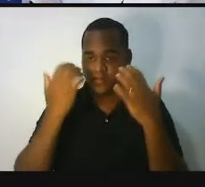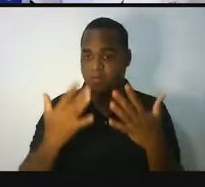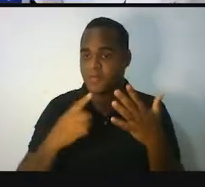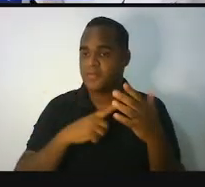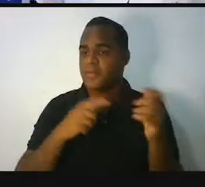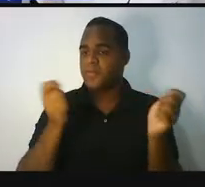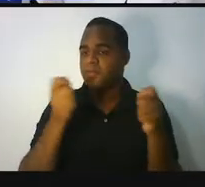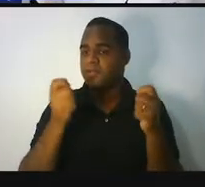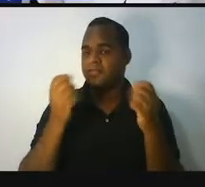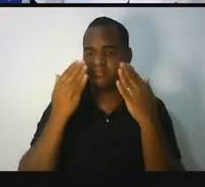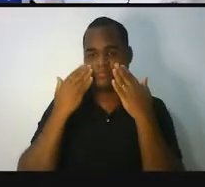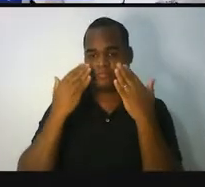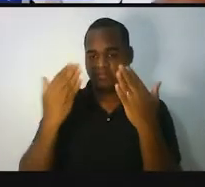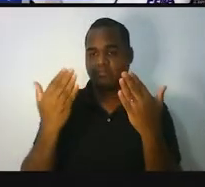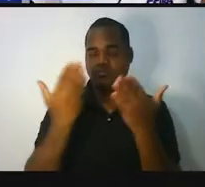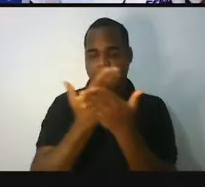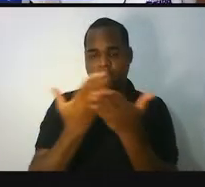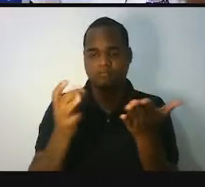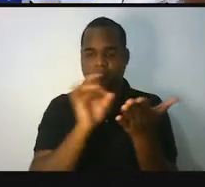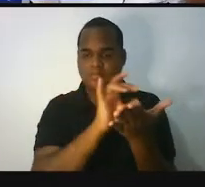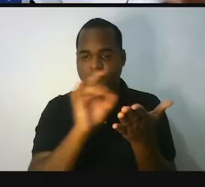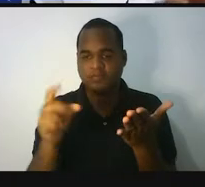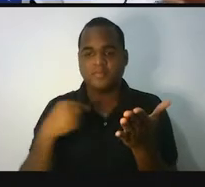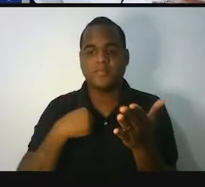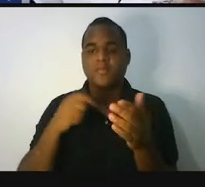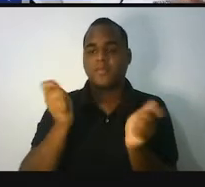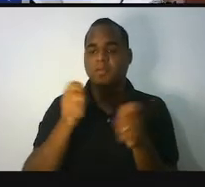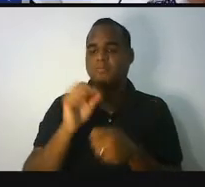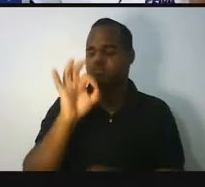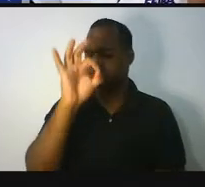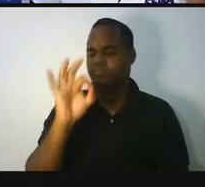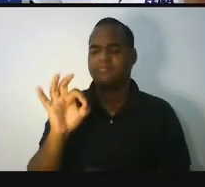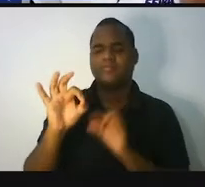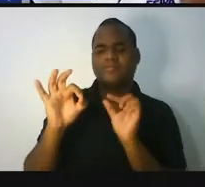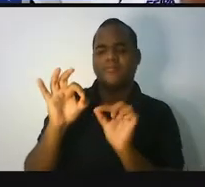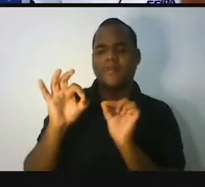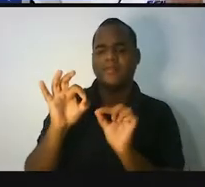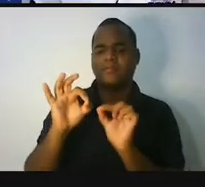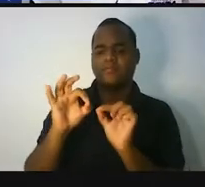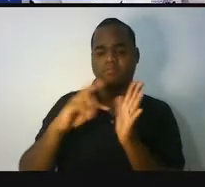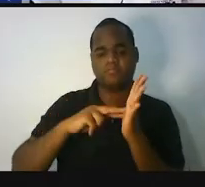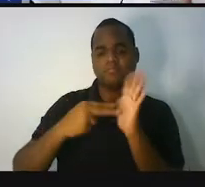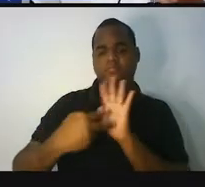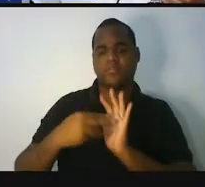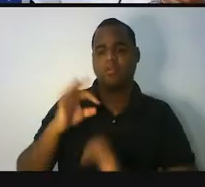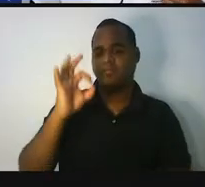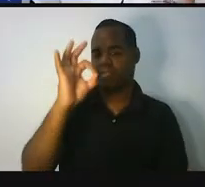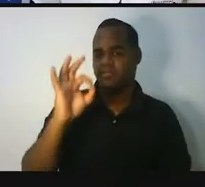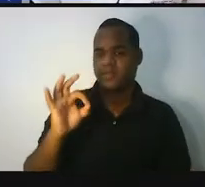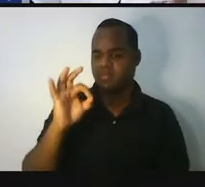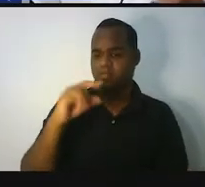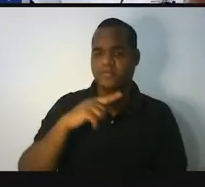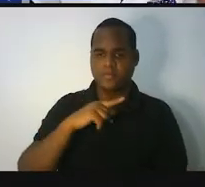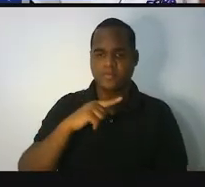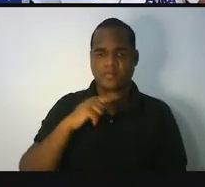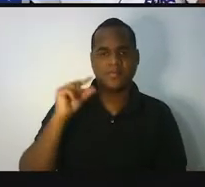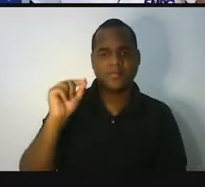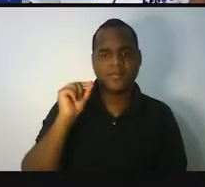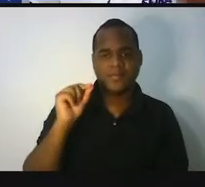tentei apresentar para você o que é porcentagem, o que significa porcentagem